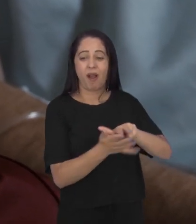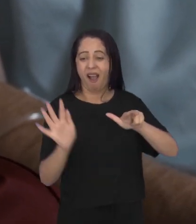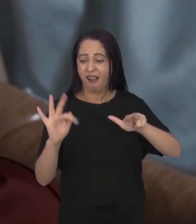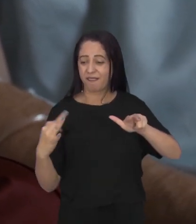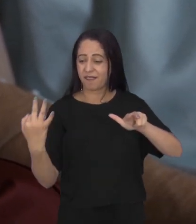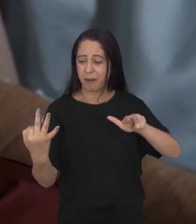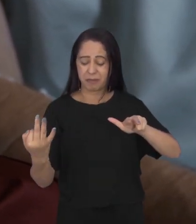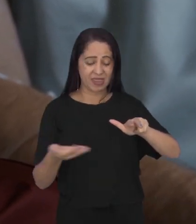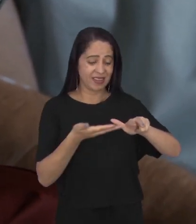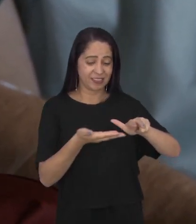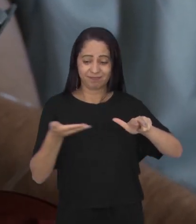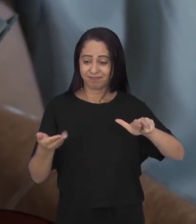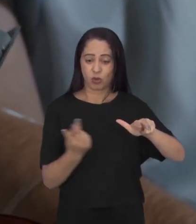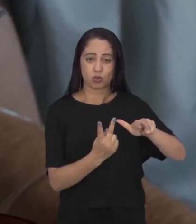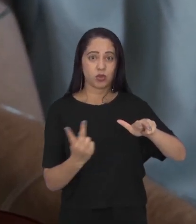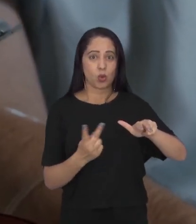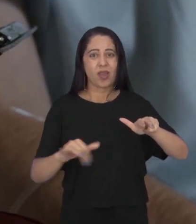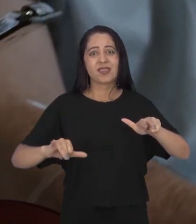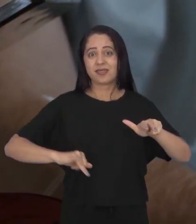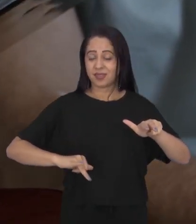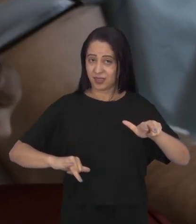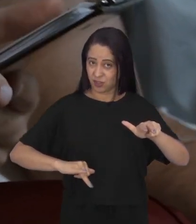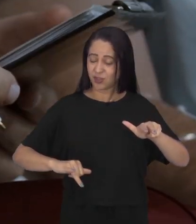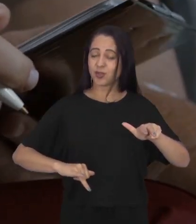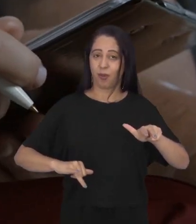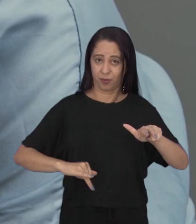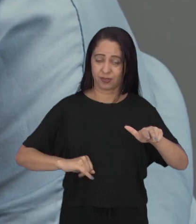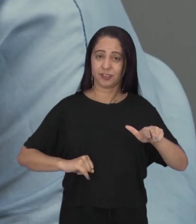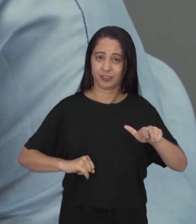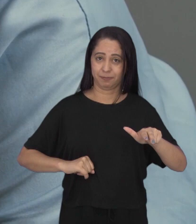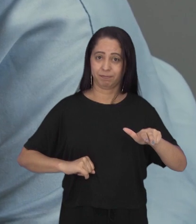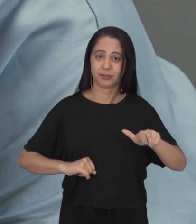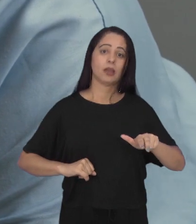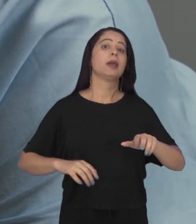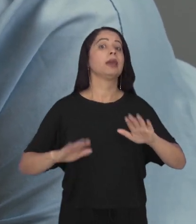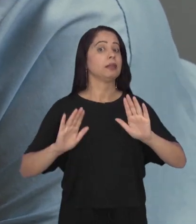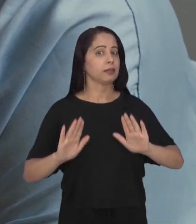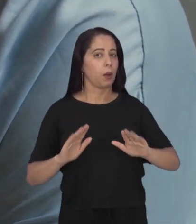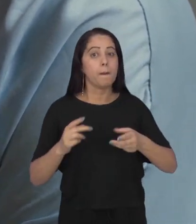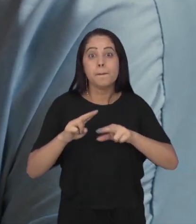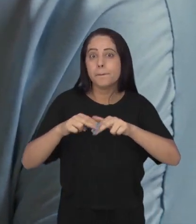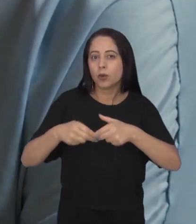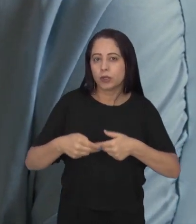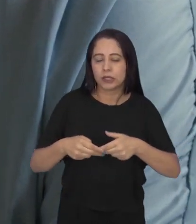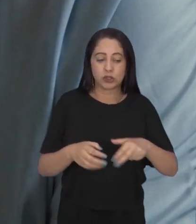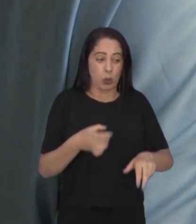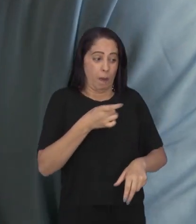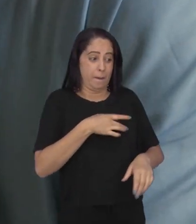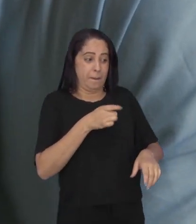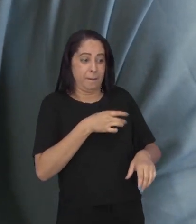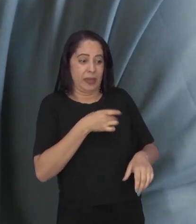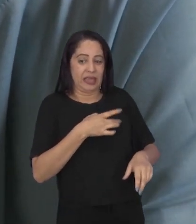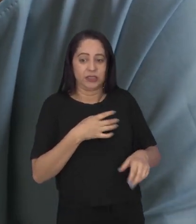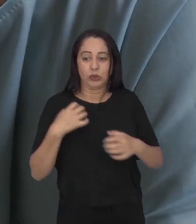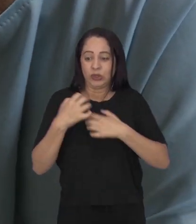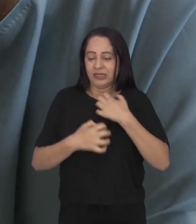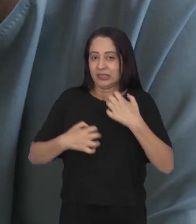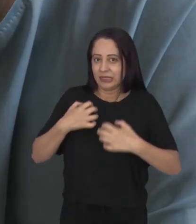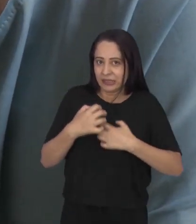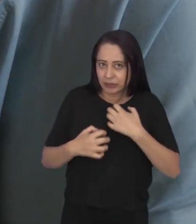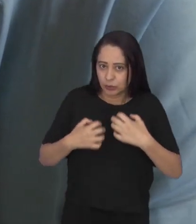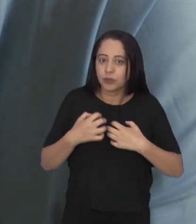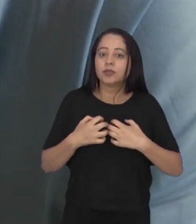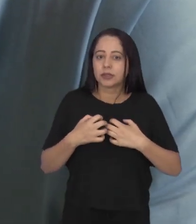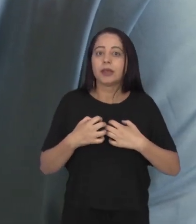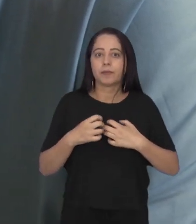ficar hospitalizada, a família e o próprio paciente acabam sofrendo com a situação. Para amenizar o medo e